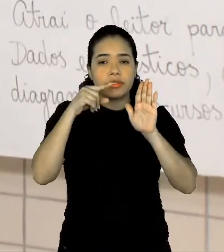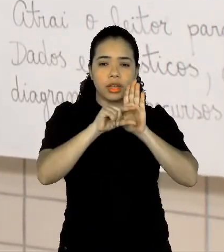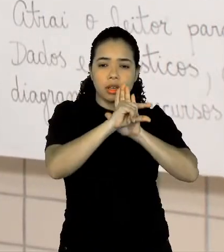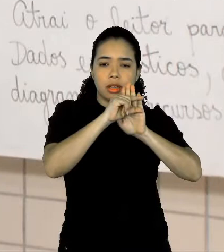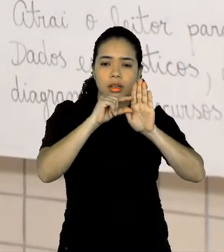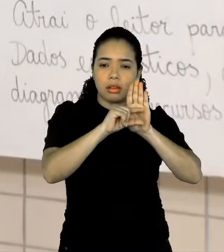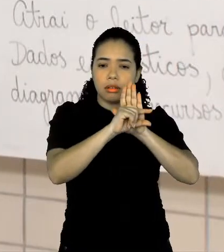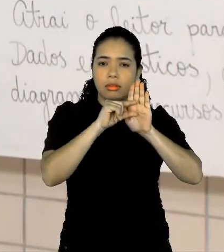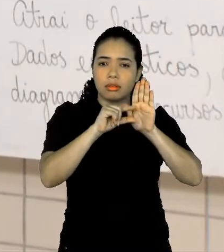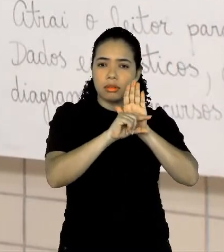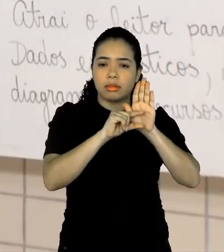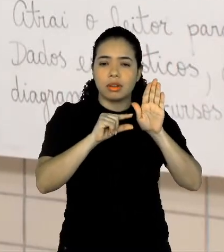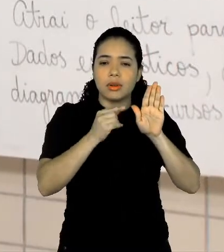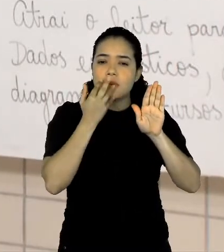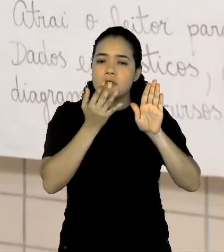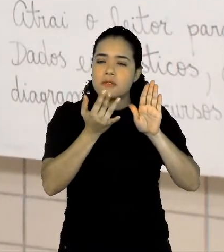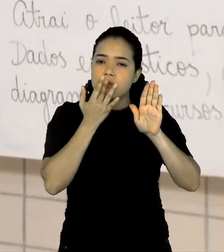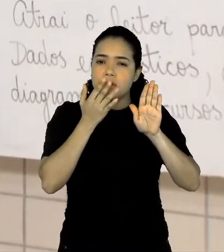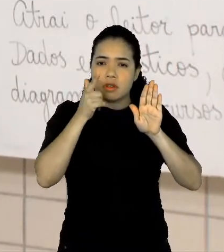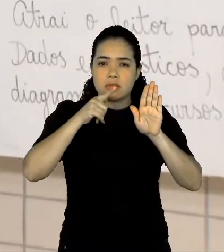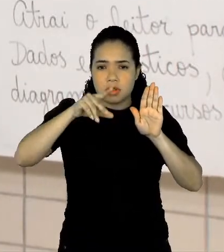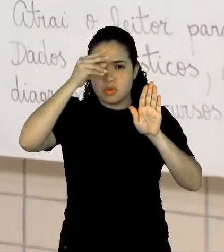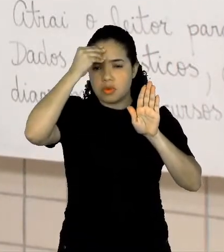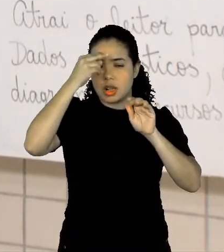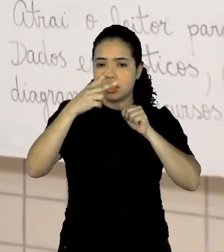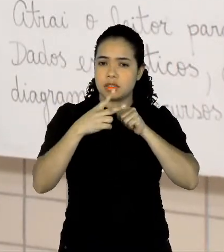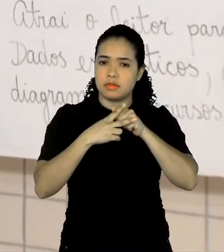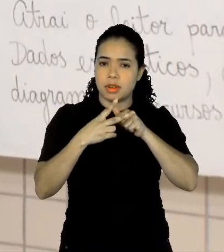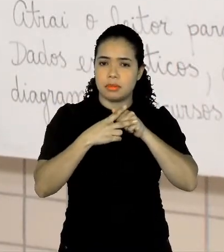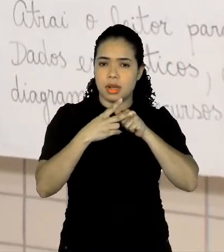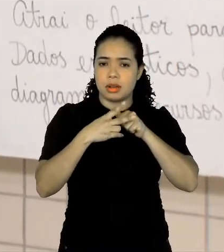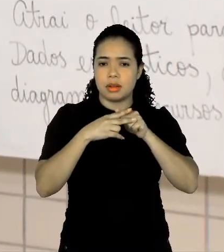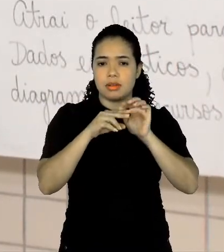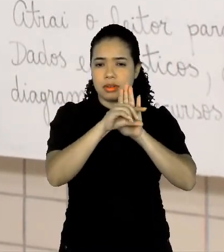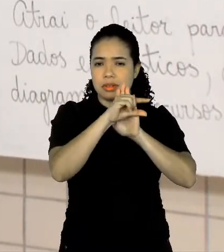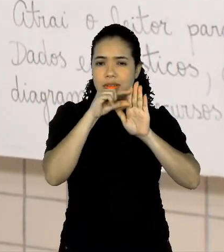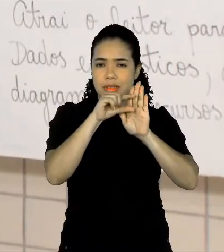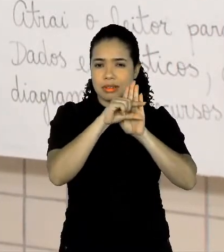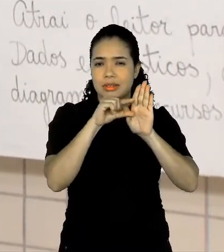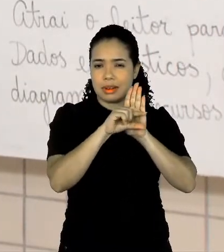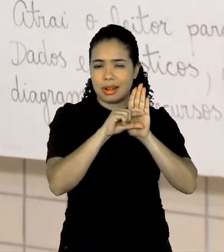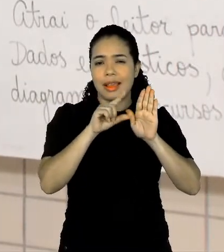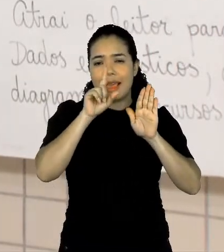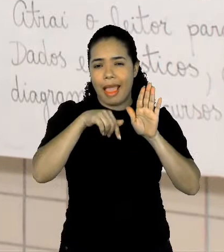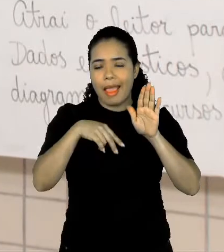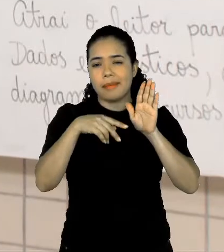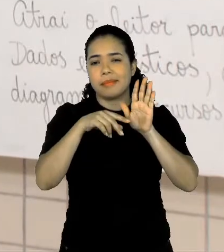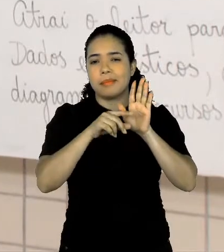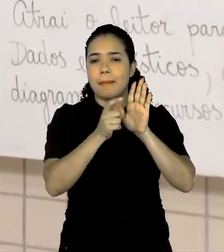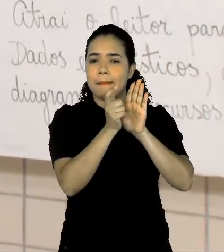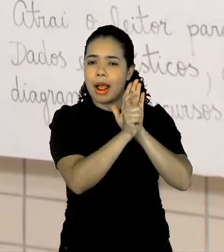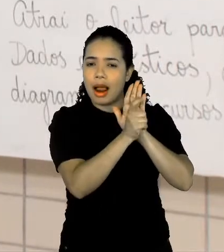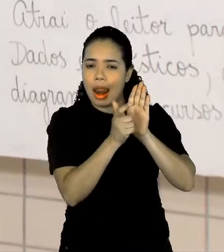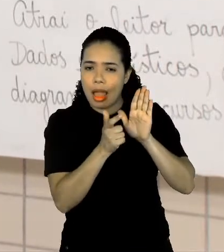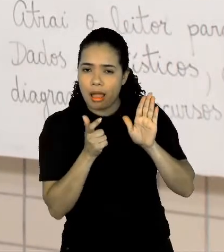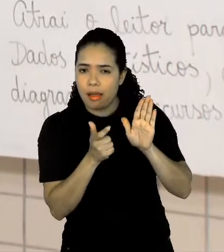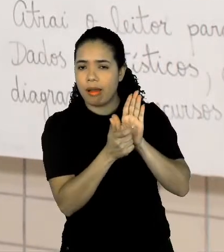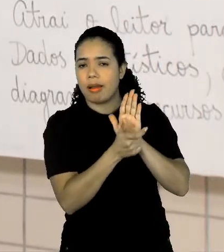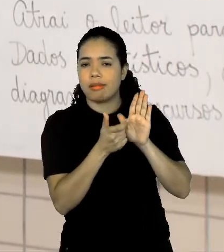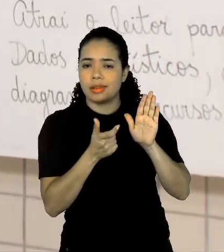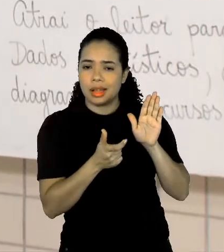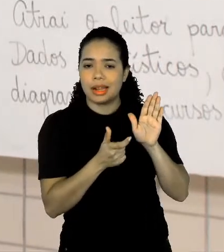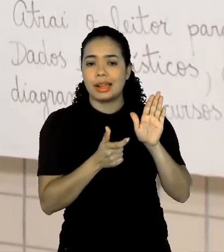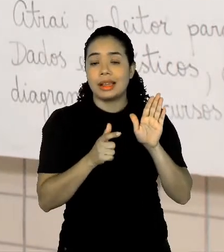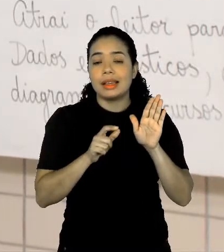coloca também a linguagem verbal, né, que são as palavras e a linguagem não verbal, que são as